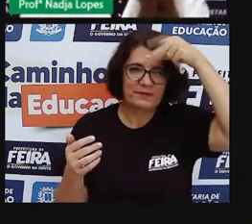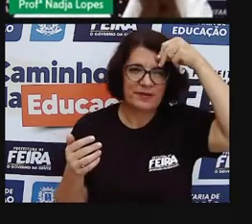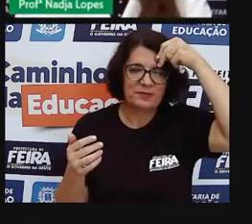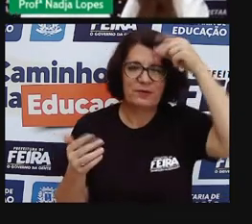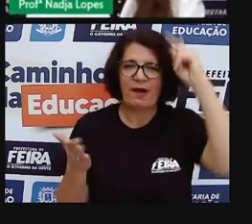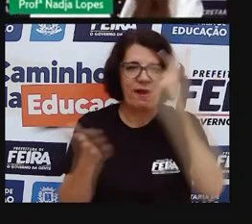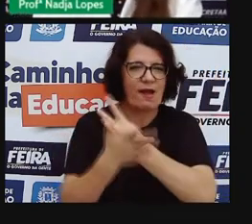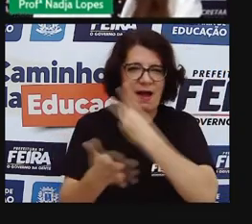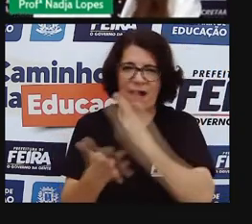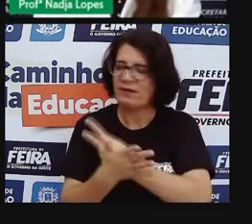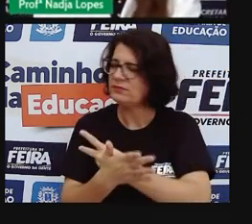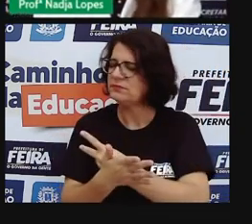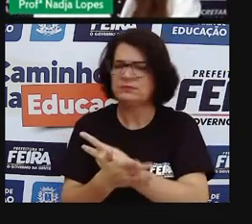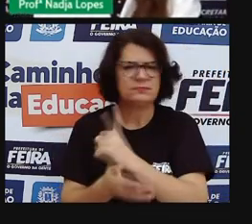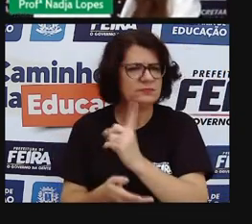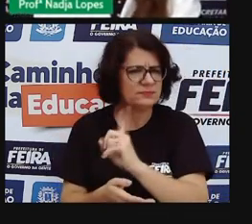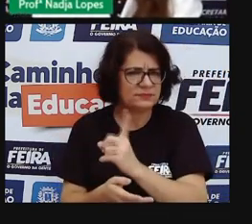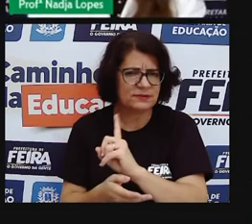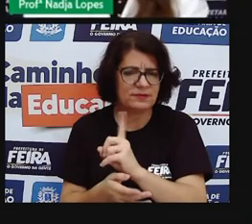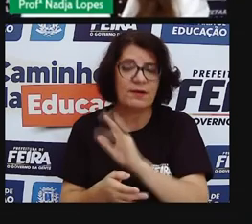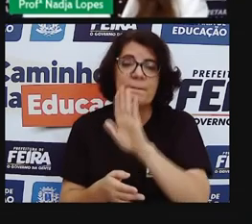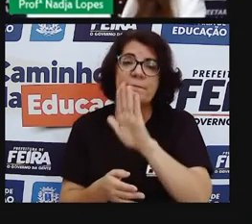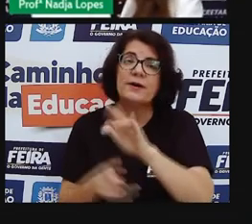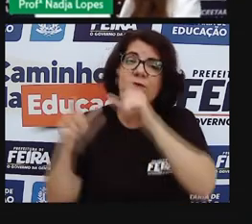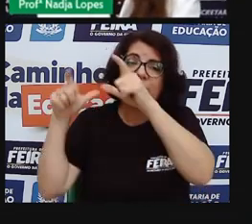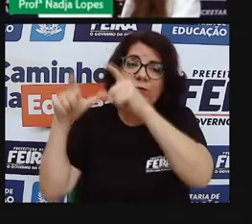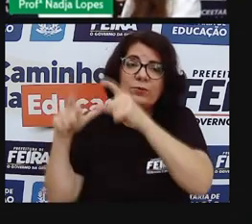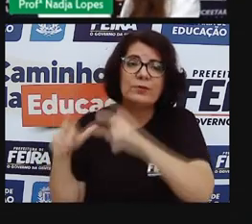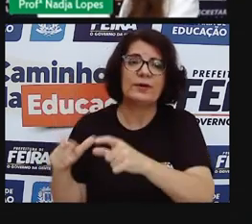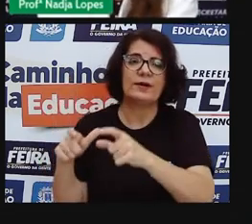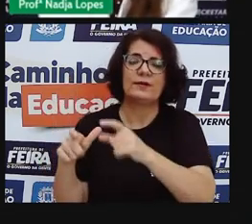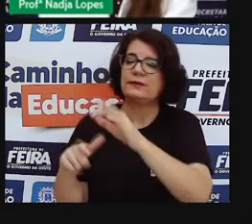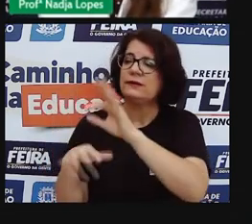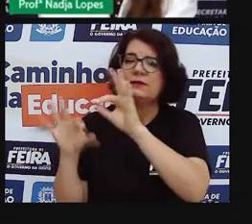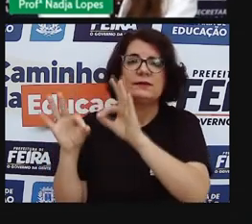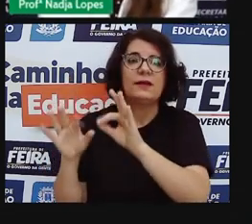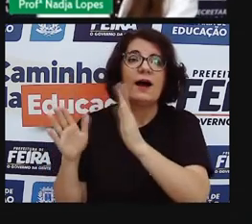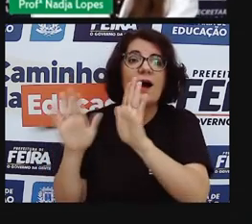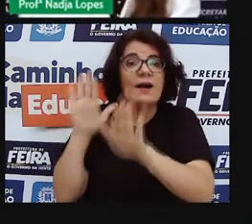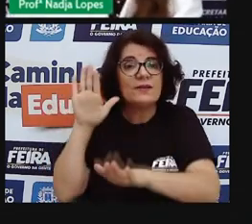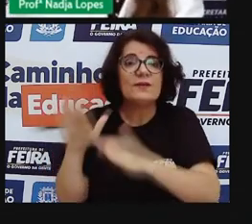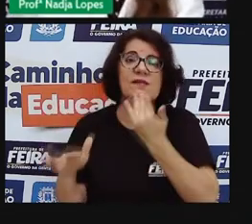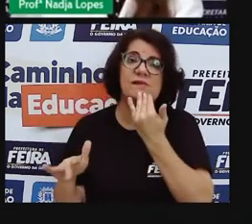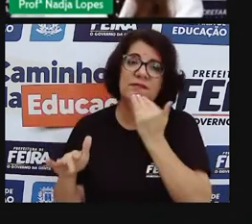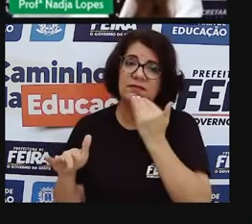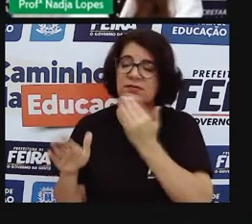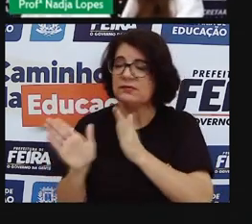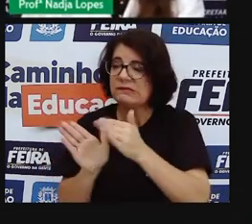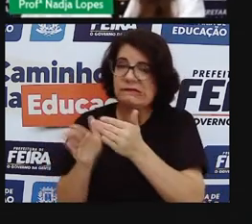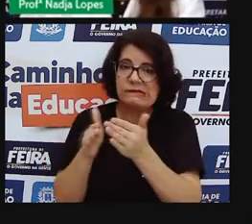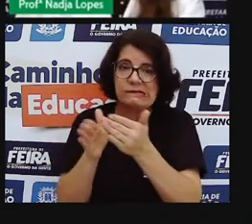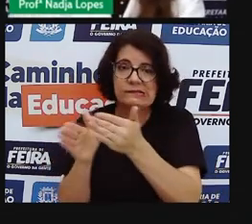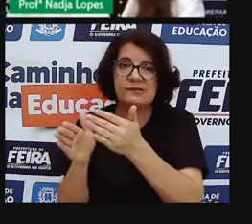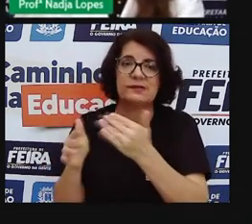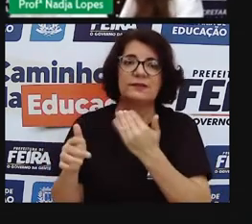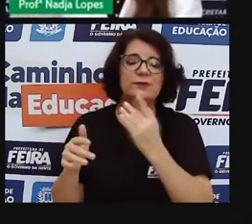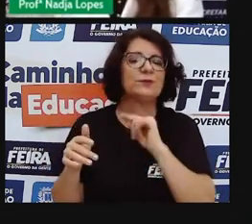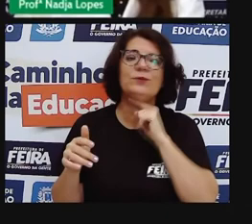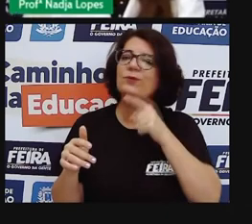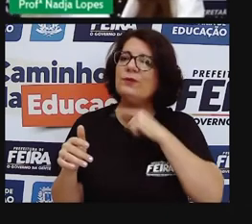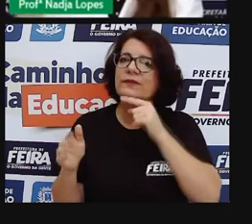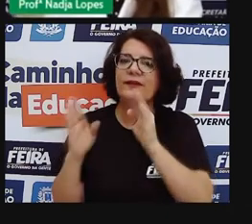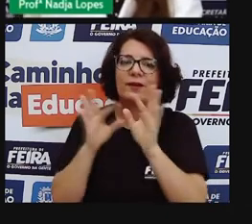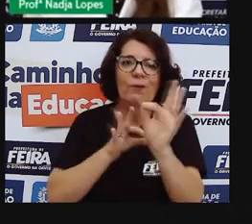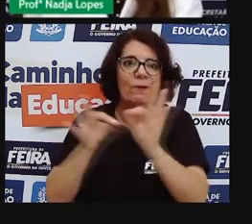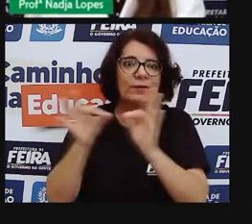localização, ela não favorece uma organização do centro da cidade, mas que a gente vê, né, a possibilidade de